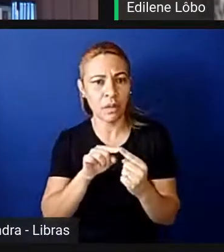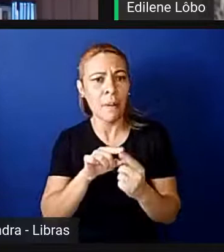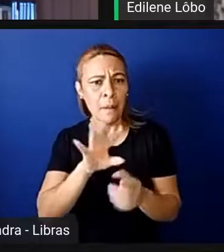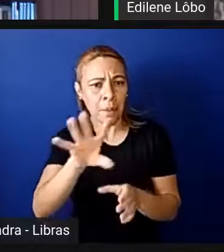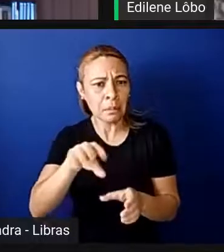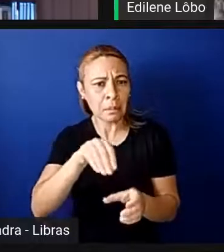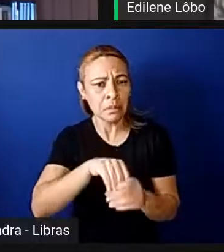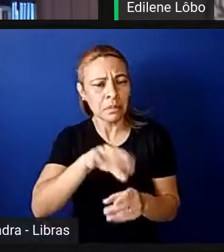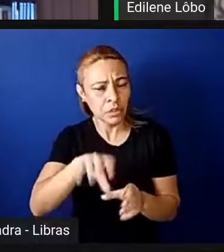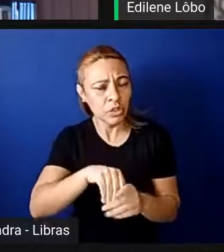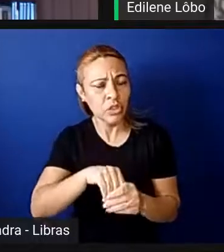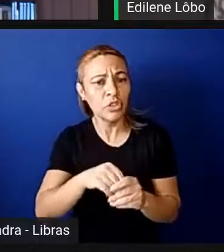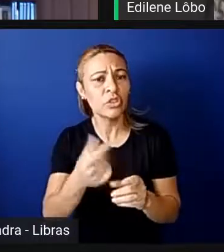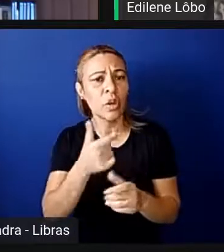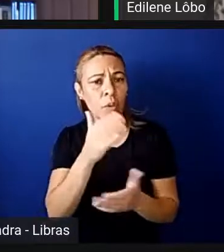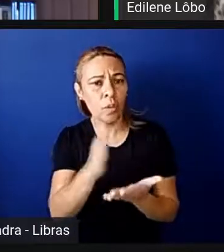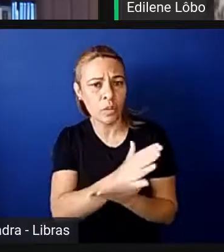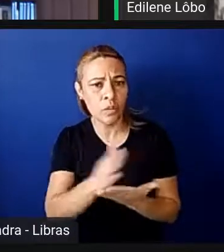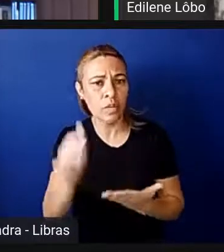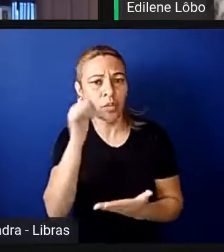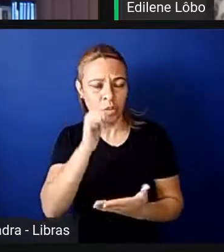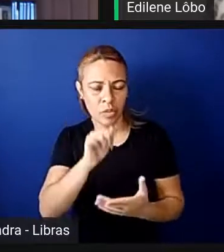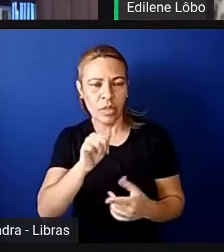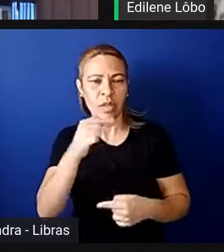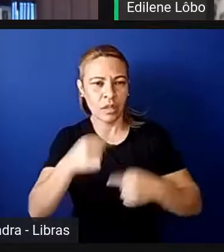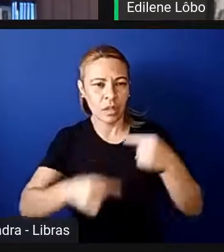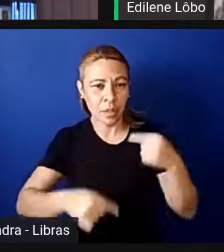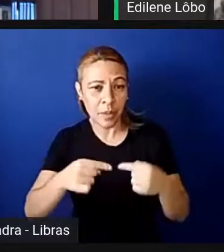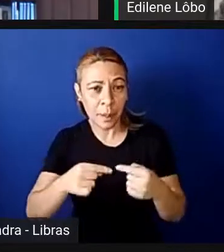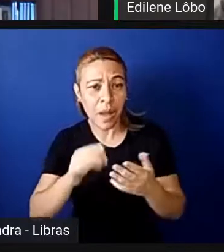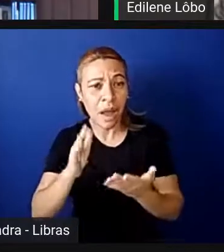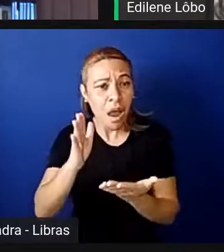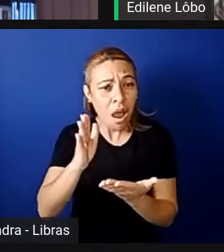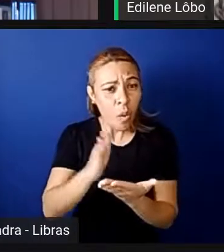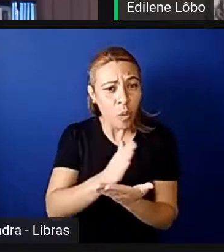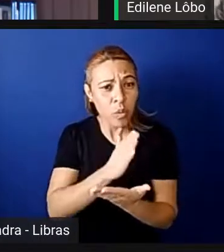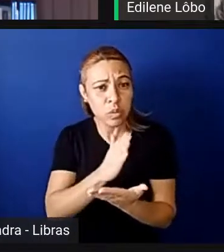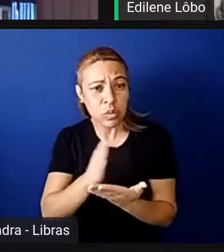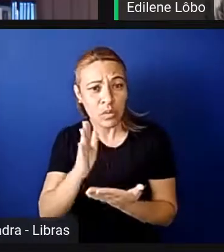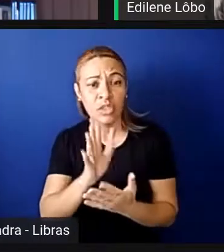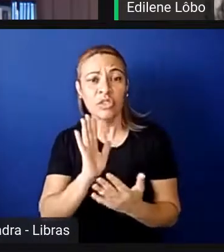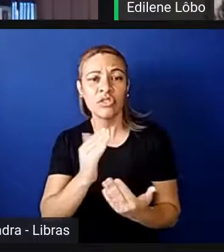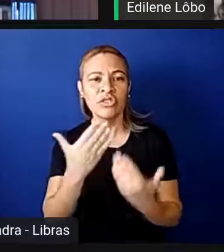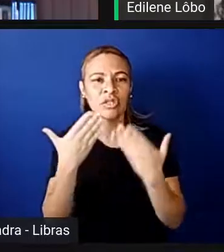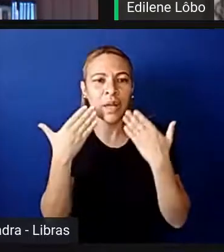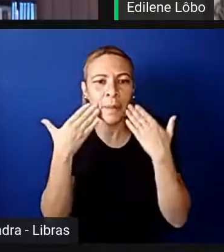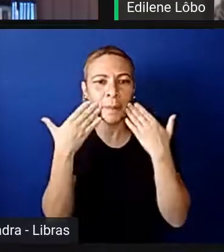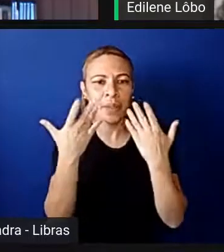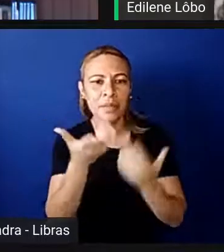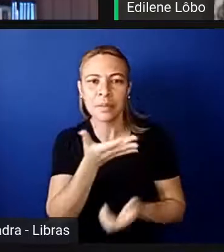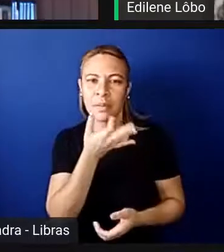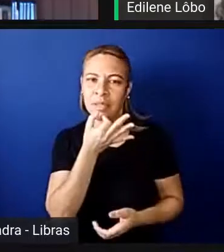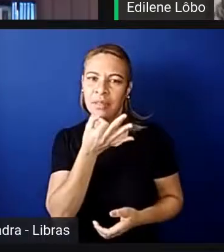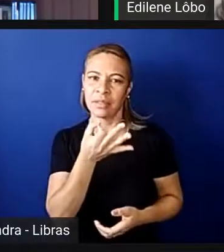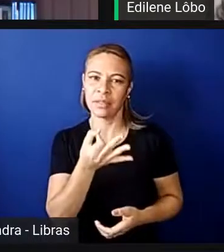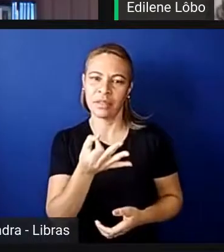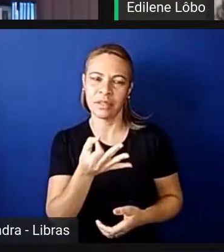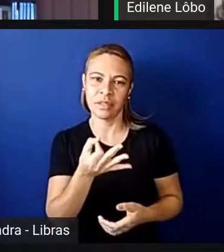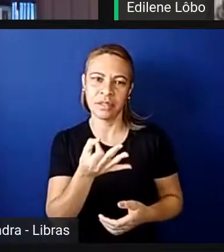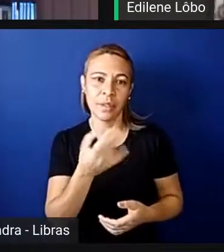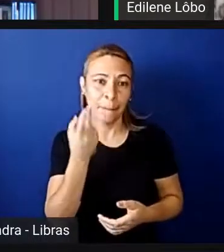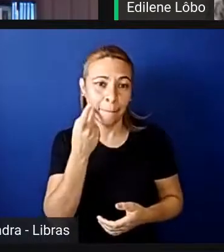mulheres na política. Quando eu falo algumas, eu já apresento a minha crítica para dizer que